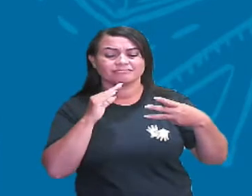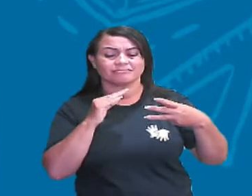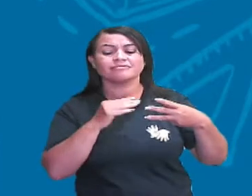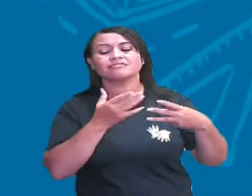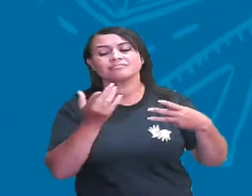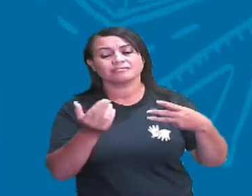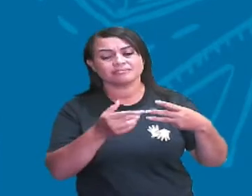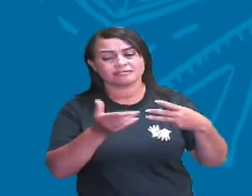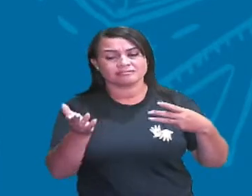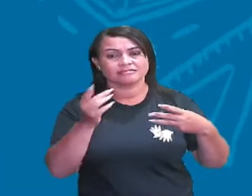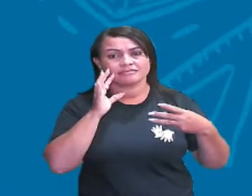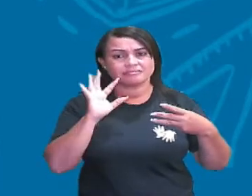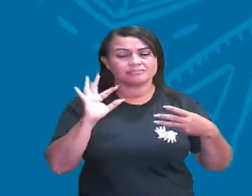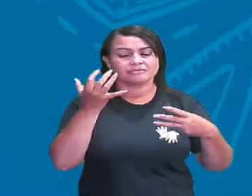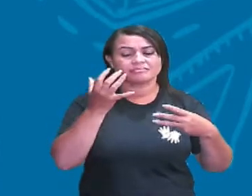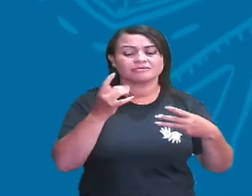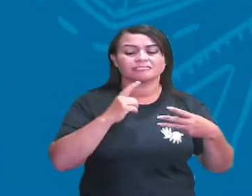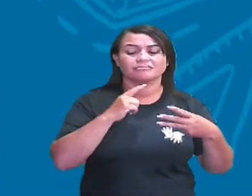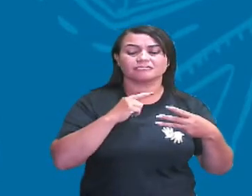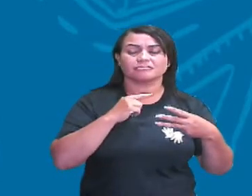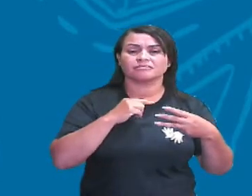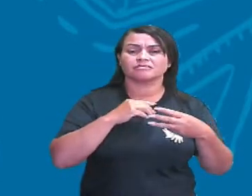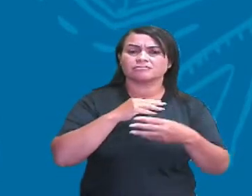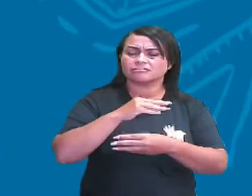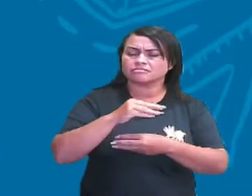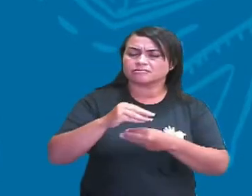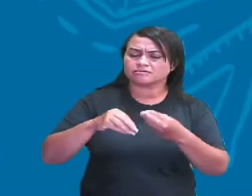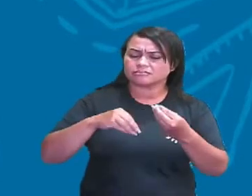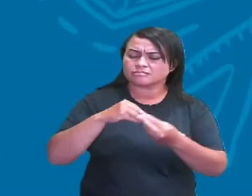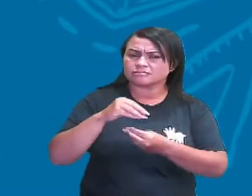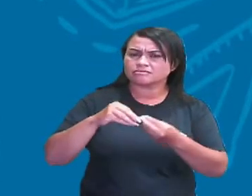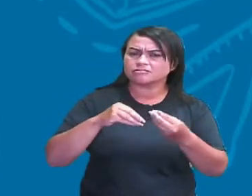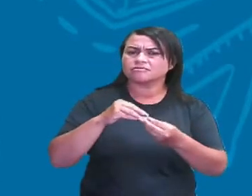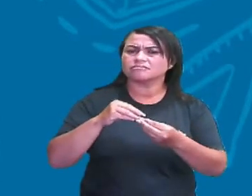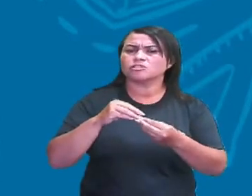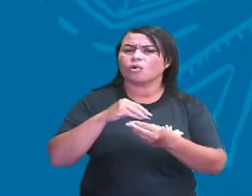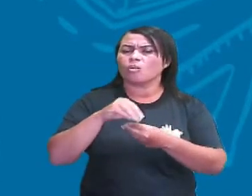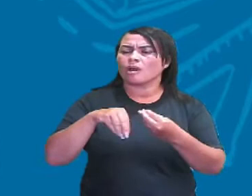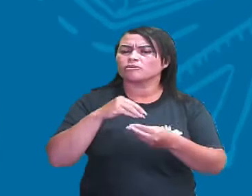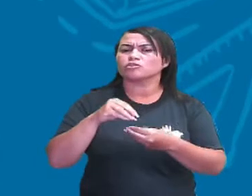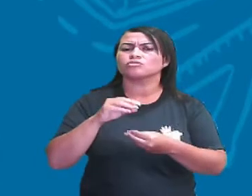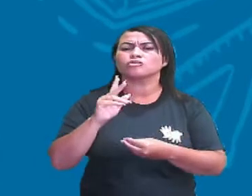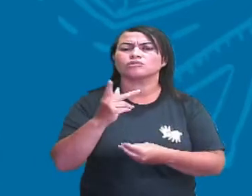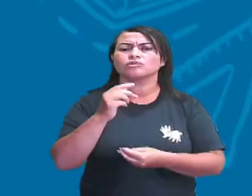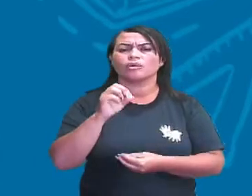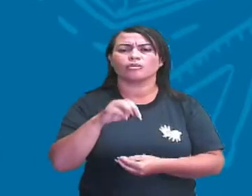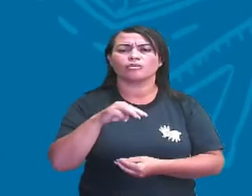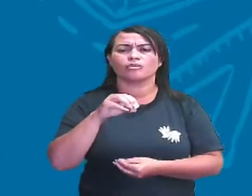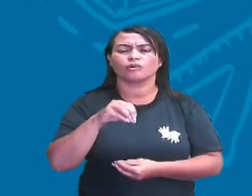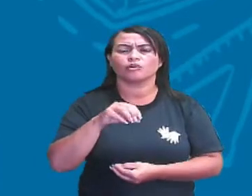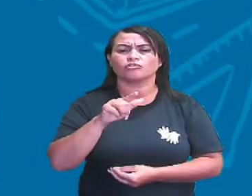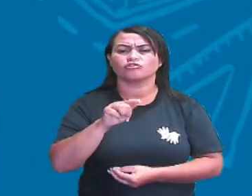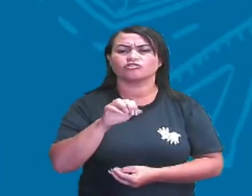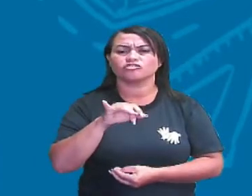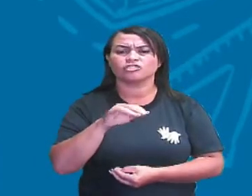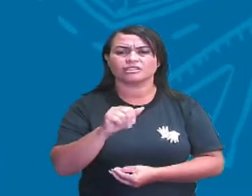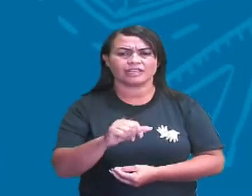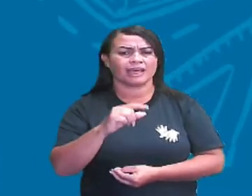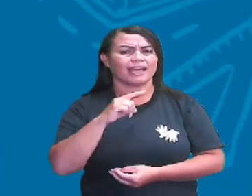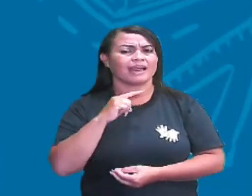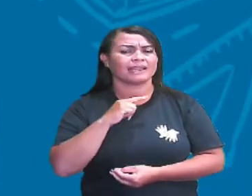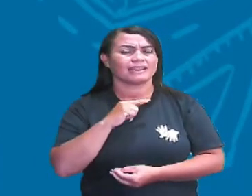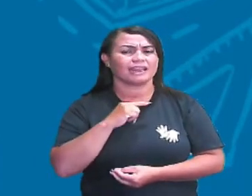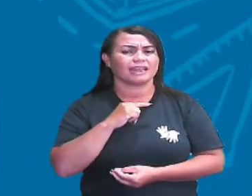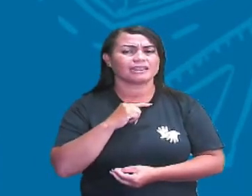como acontece aqui, ó. Uma mistura homogênea é aquela que apresenta uma única fase, um único aspecto. E ela não precisa necessariamente estar num